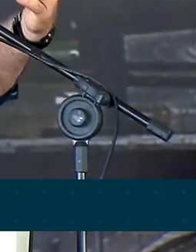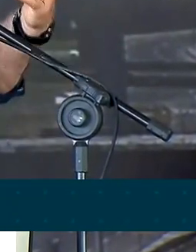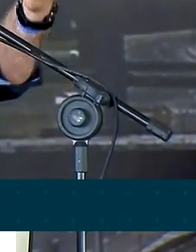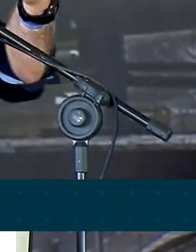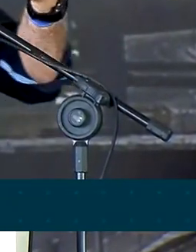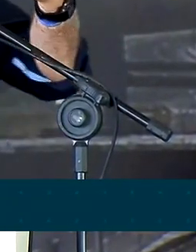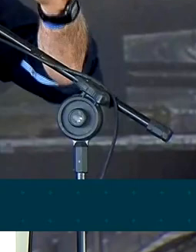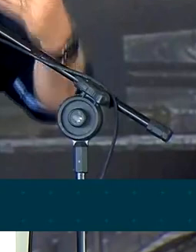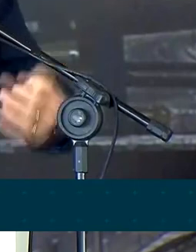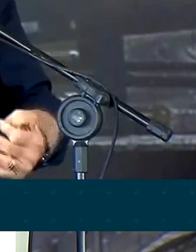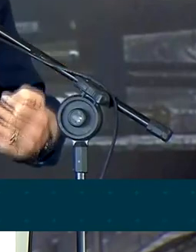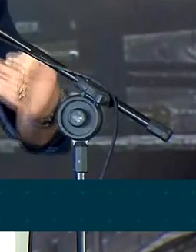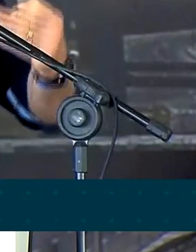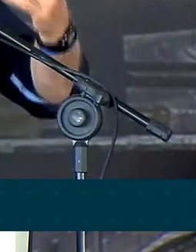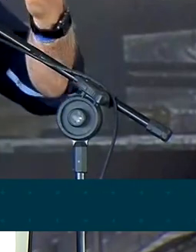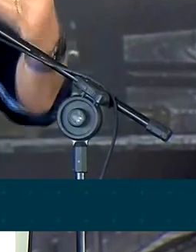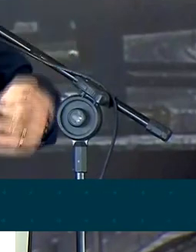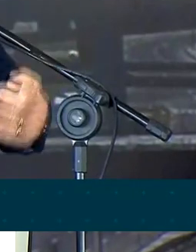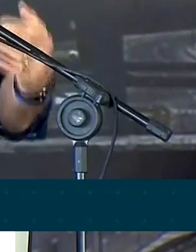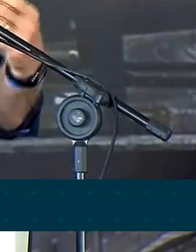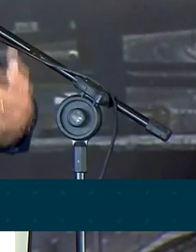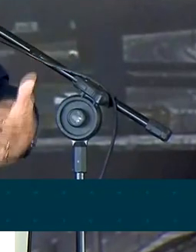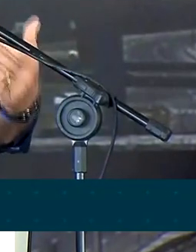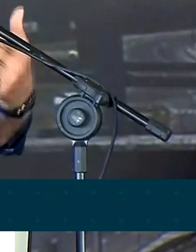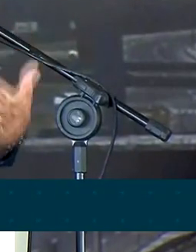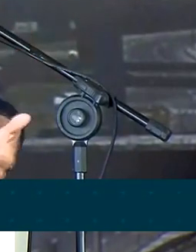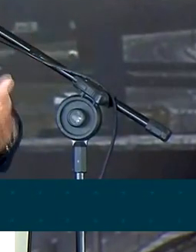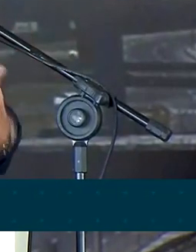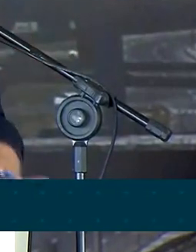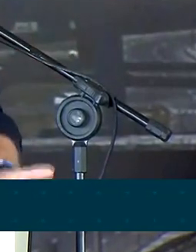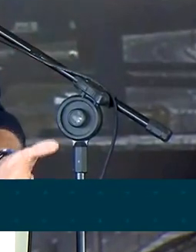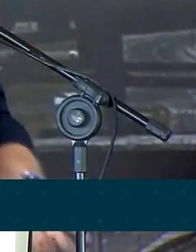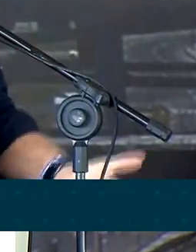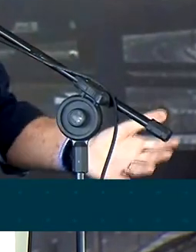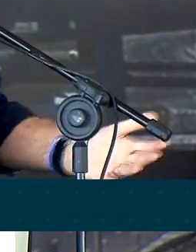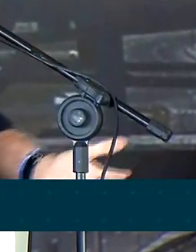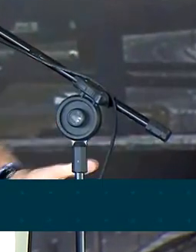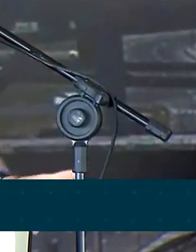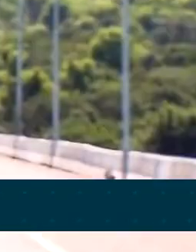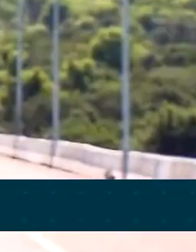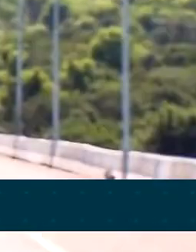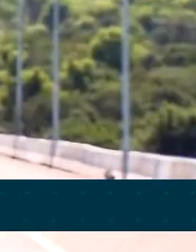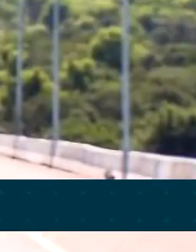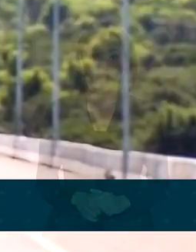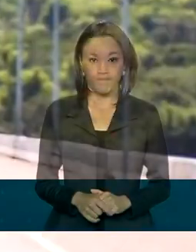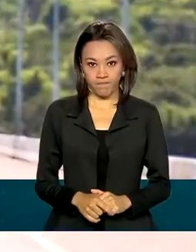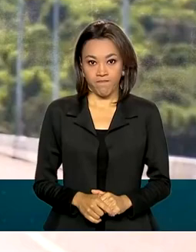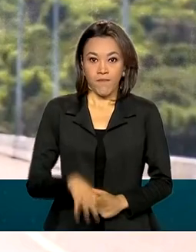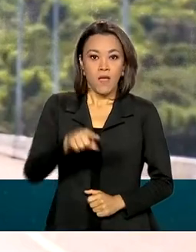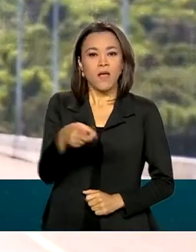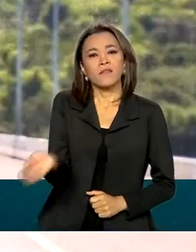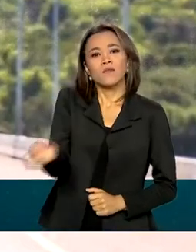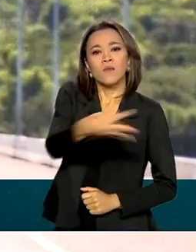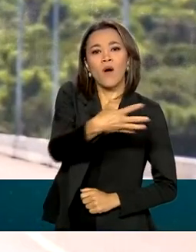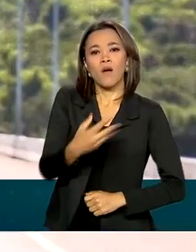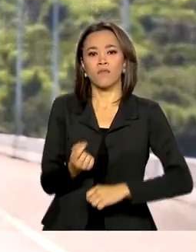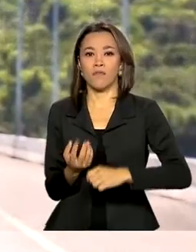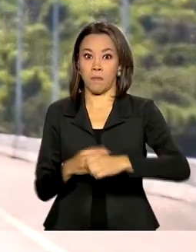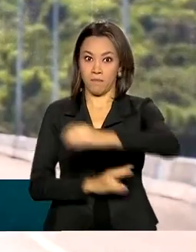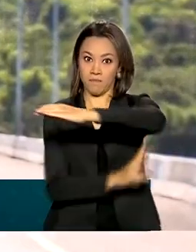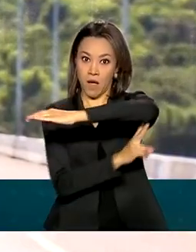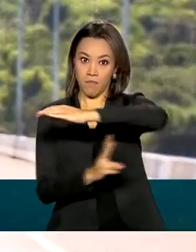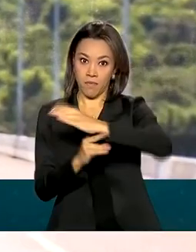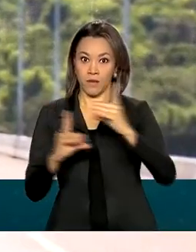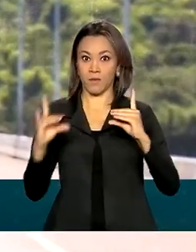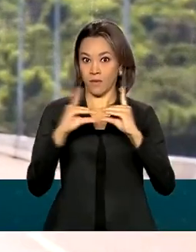terminar todas aquelas que forem possíveis serem terminadas. Saindo da nova ponte do Guaíba,